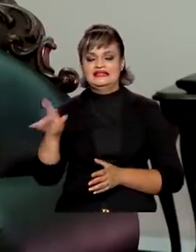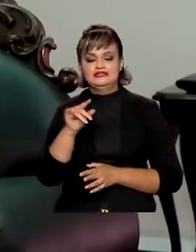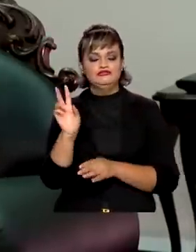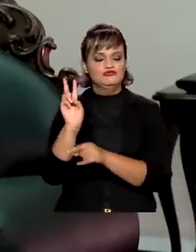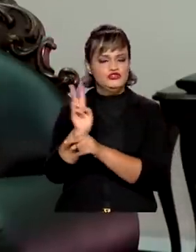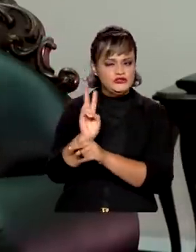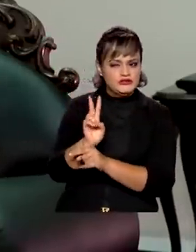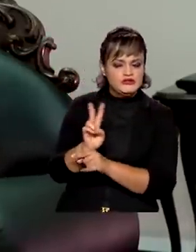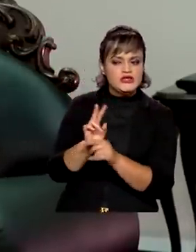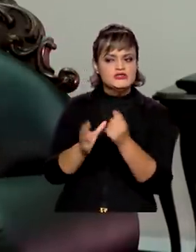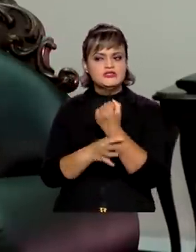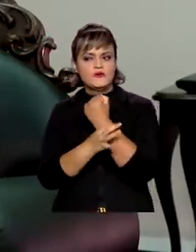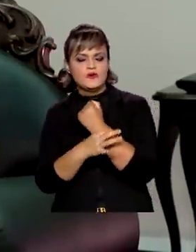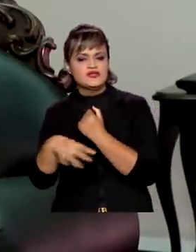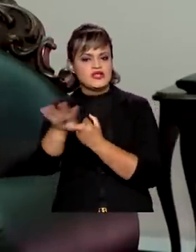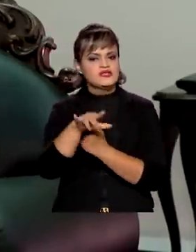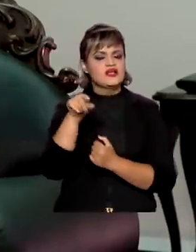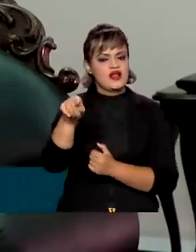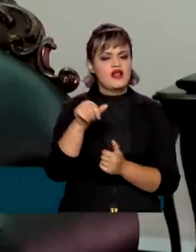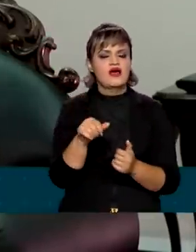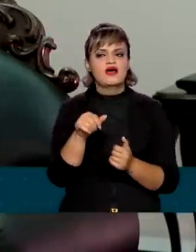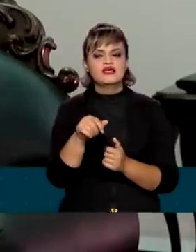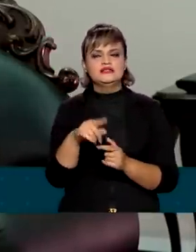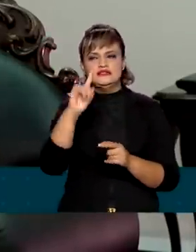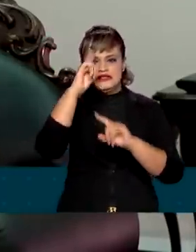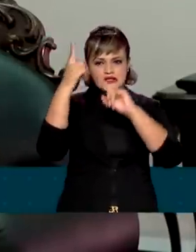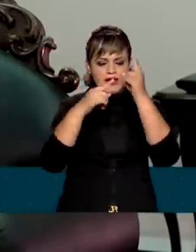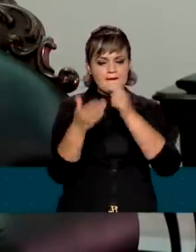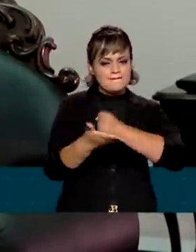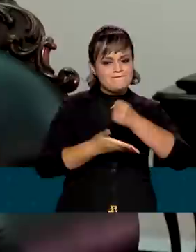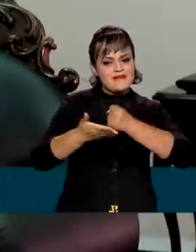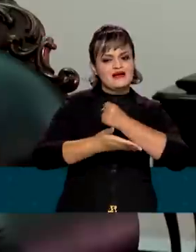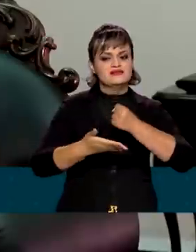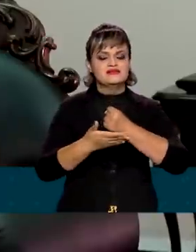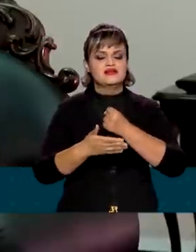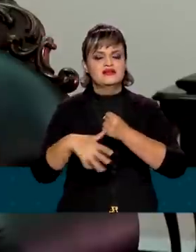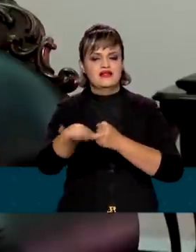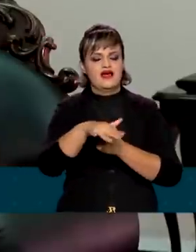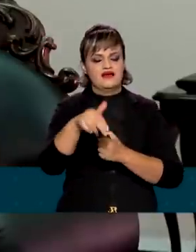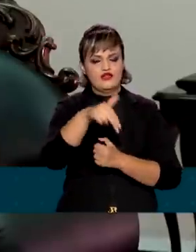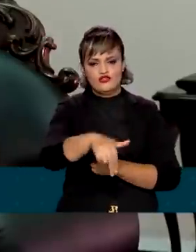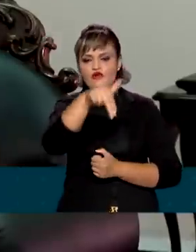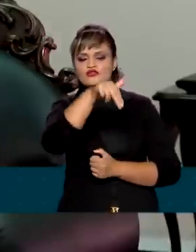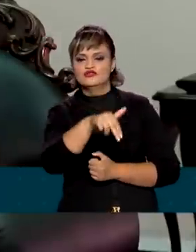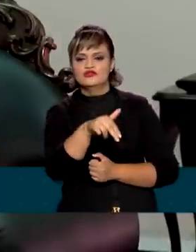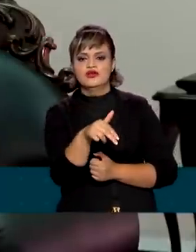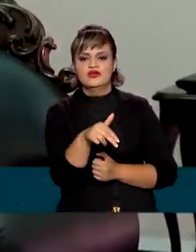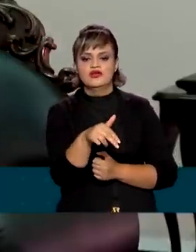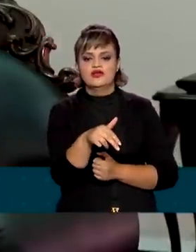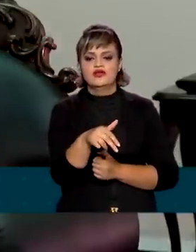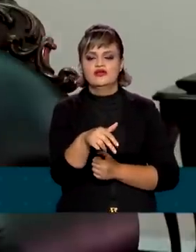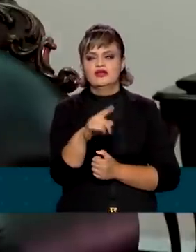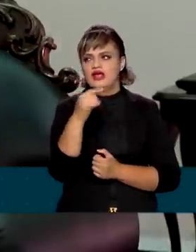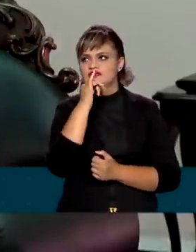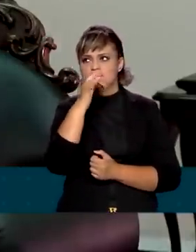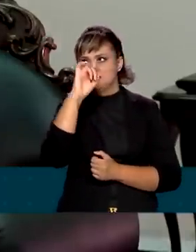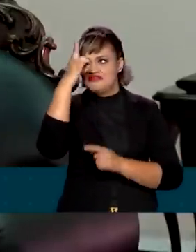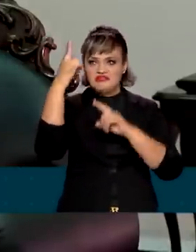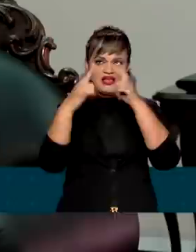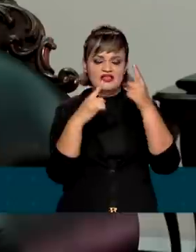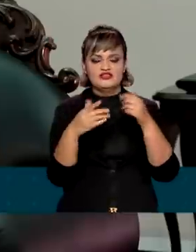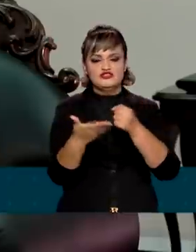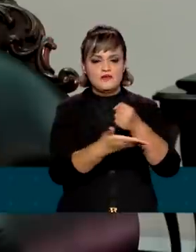naquela região. A gente tem a ideia de criar algumas bases permanentes na região norte, inclusive ideias de novas